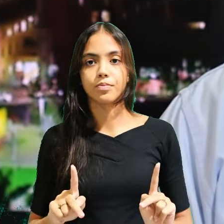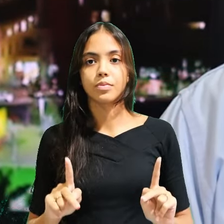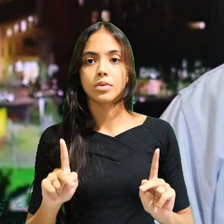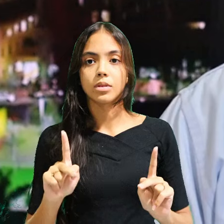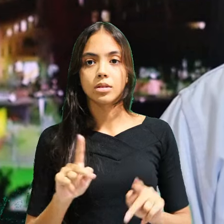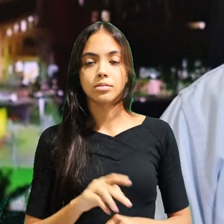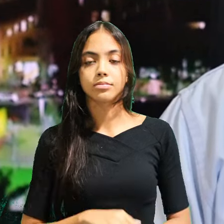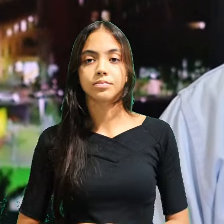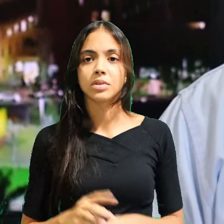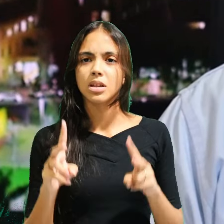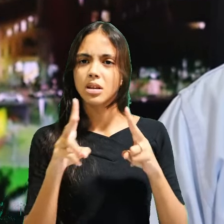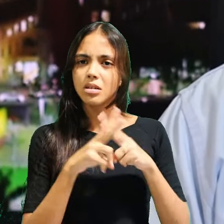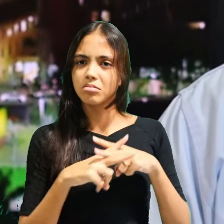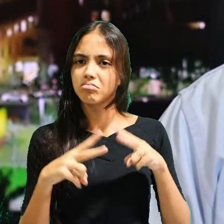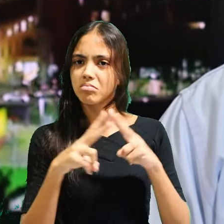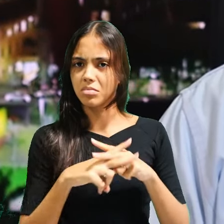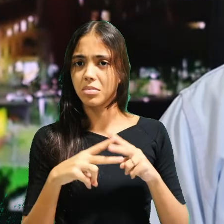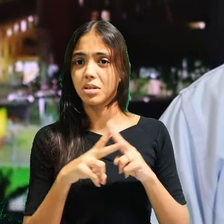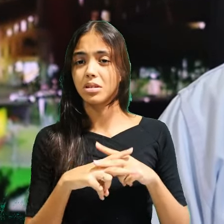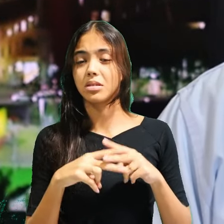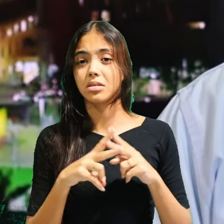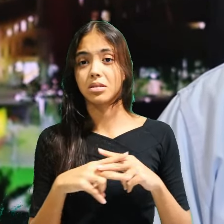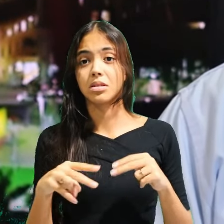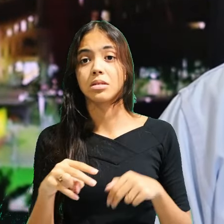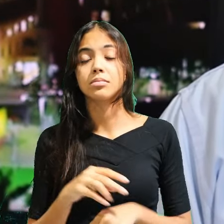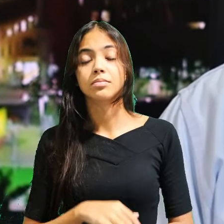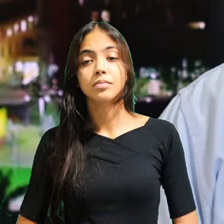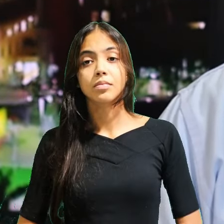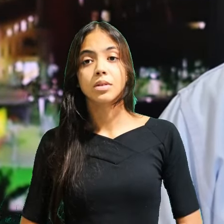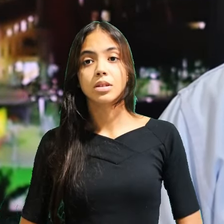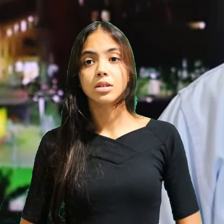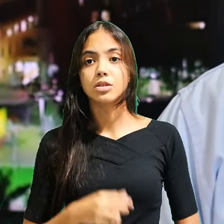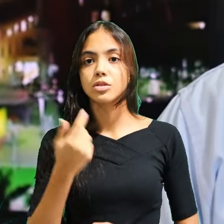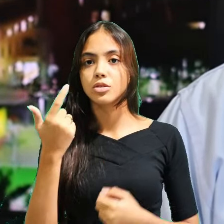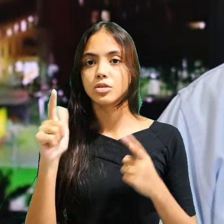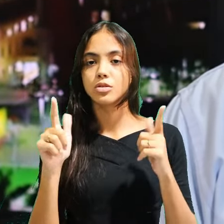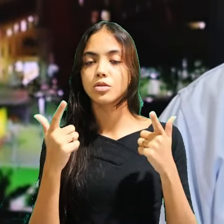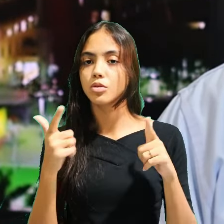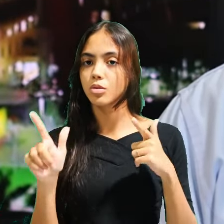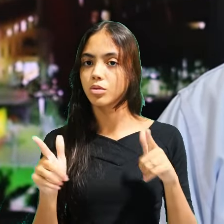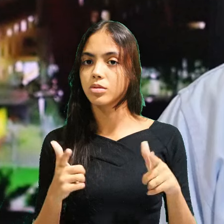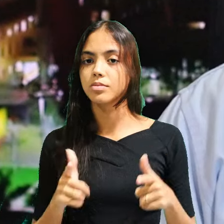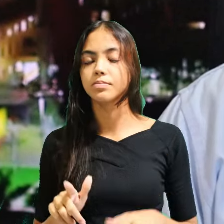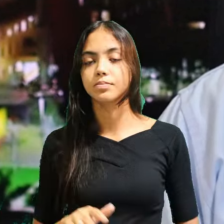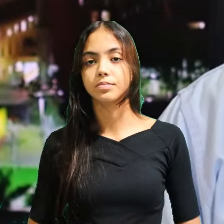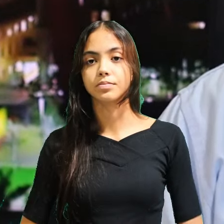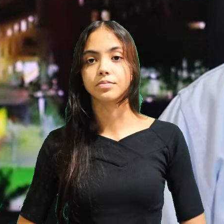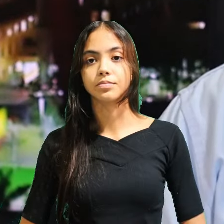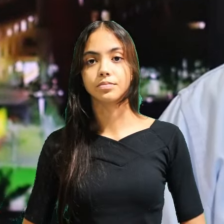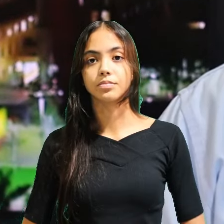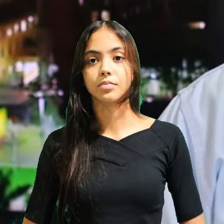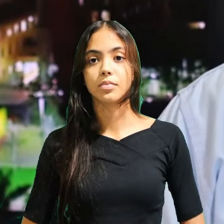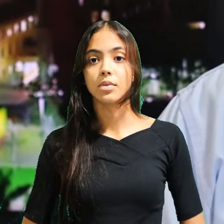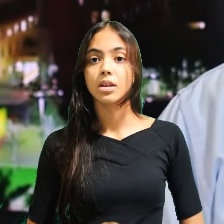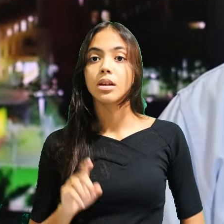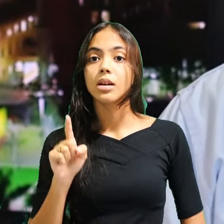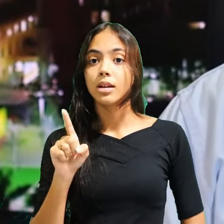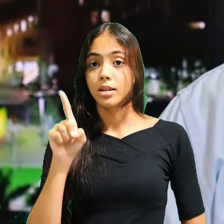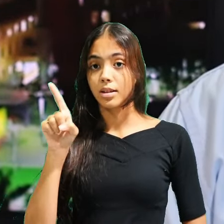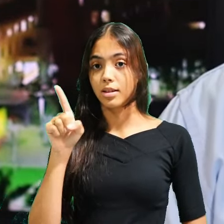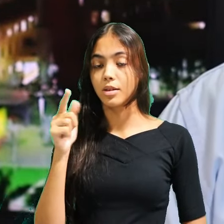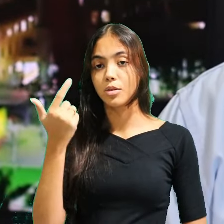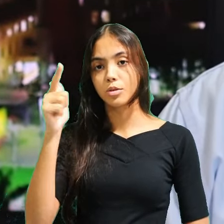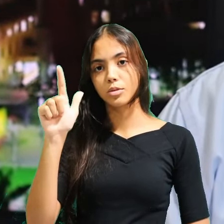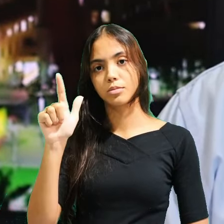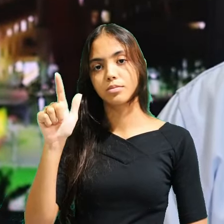animosidade entre brancos e negros, Desmond Tutu, arcebispo da Igreja Anglicana na África